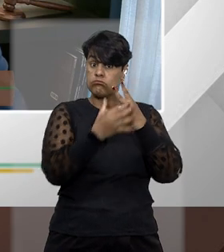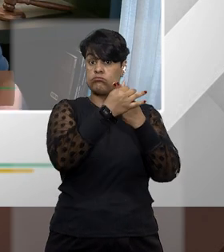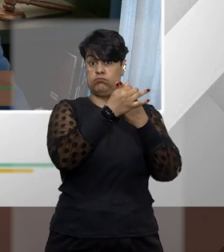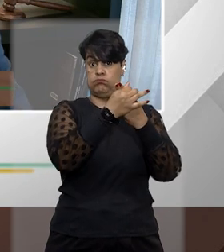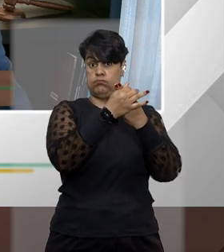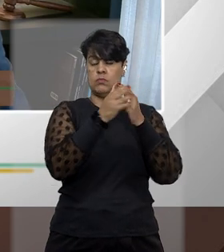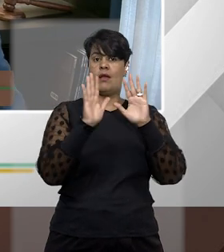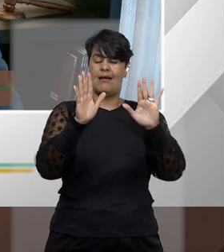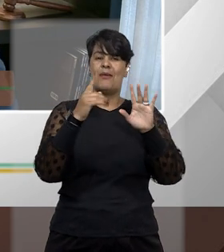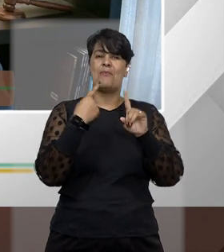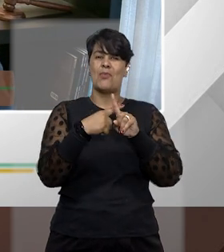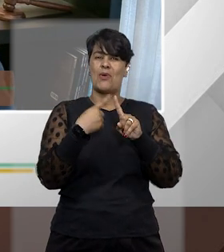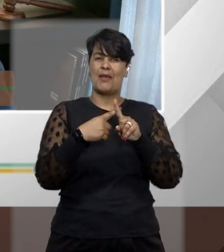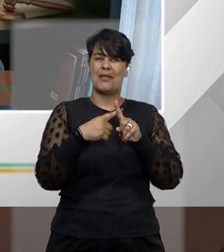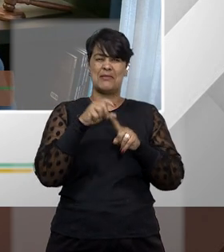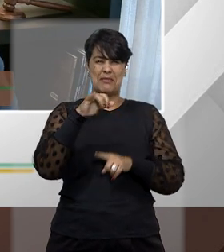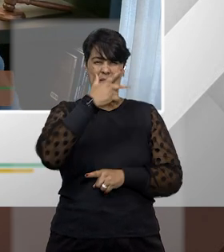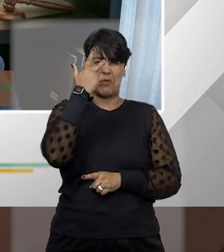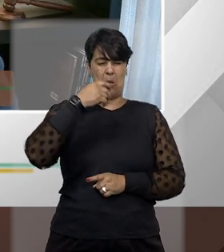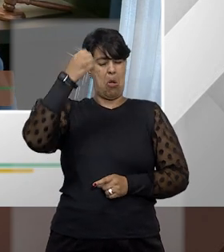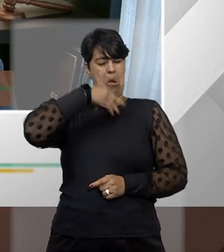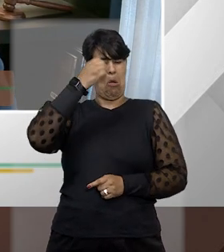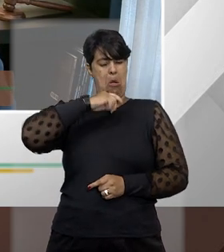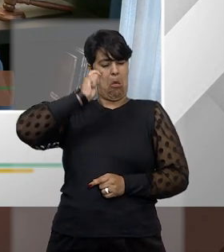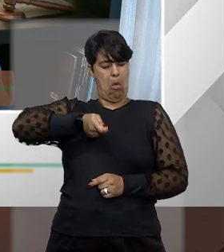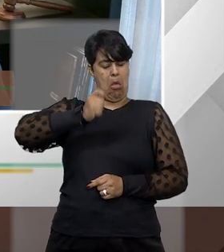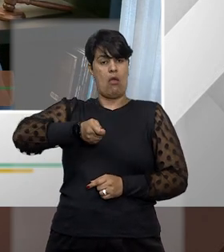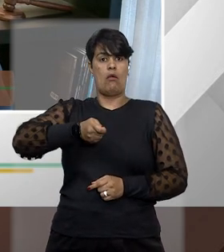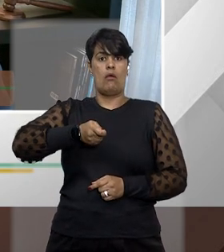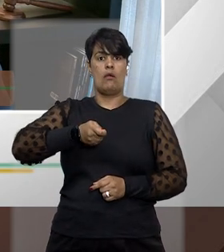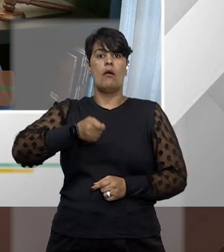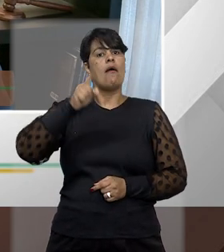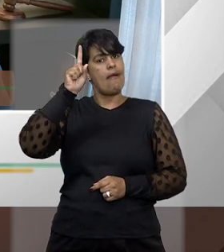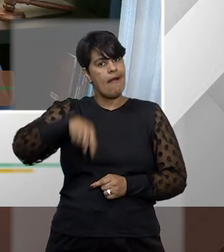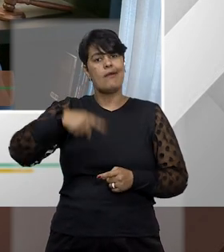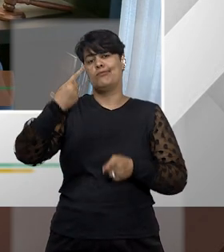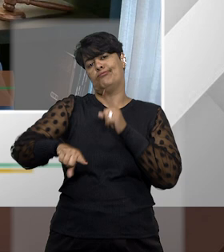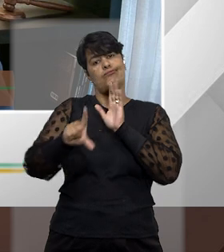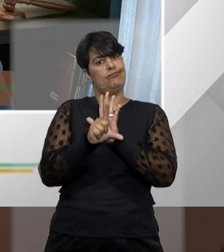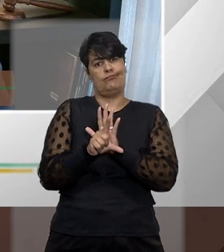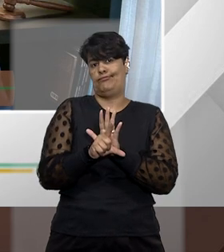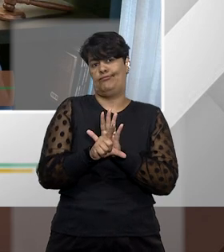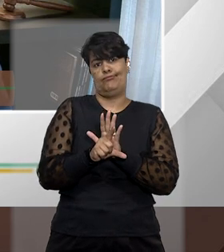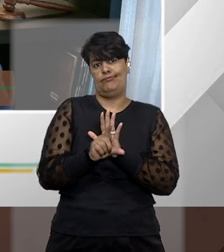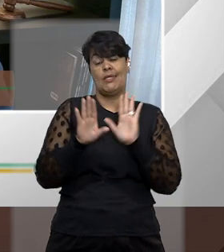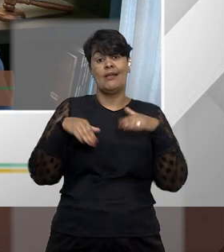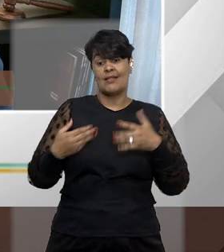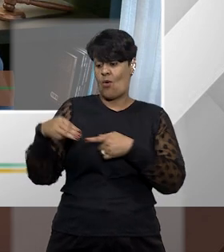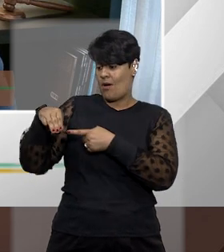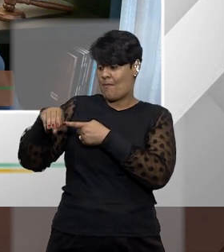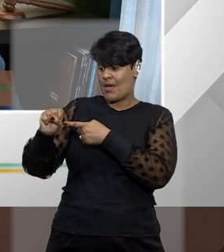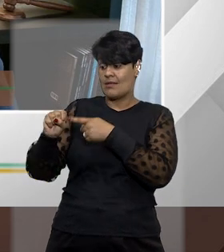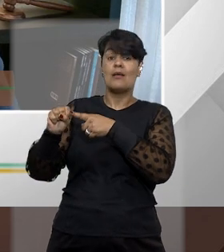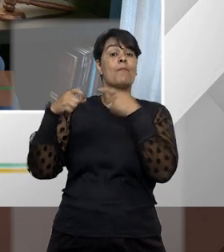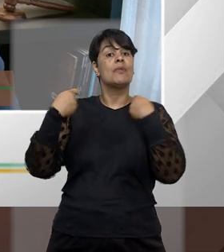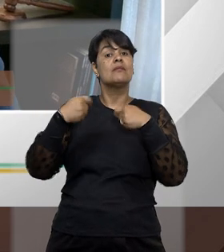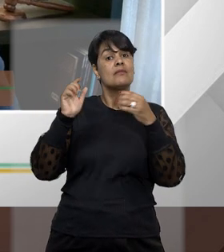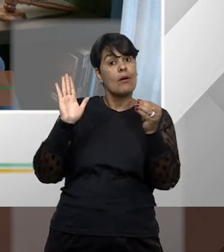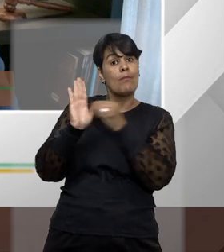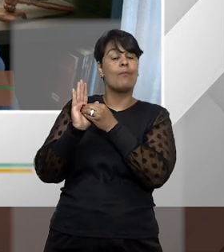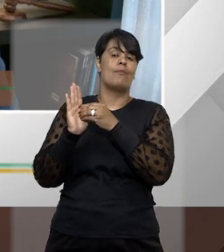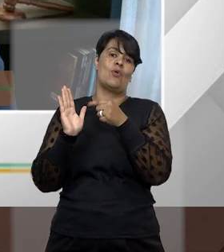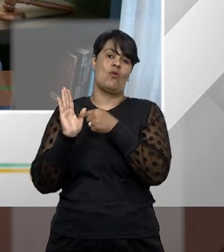é uma espécie de ilegalidade. Então, o que tem que ficar comprovado no mandato de segurança é uma ilegalidade. Mas é a